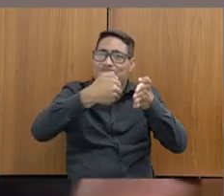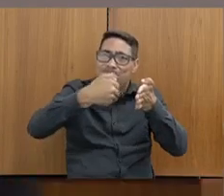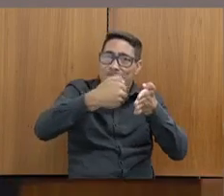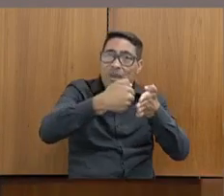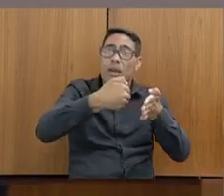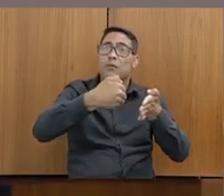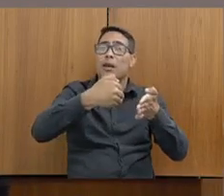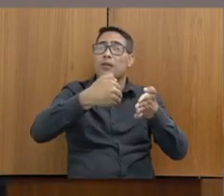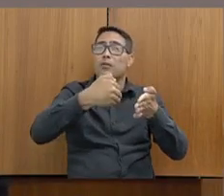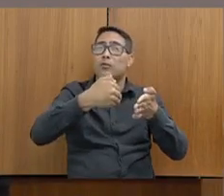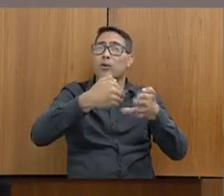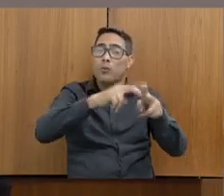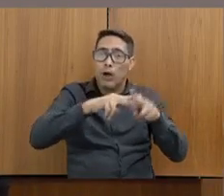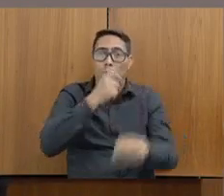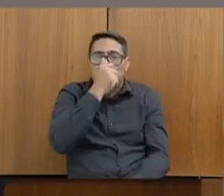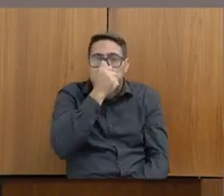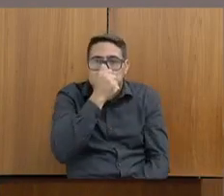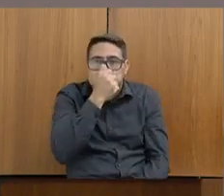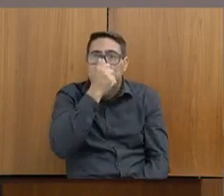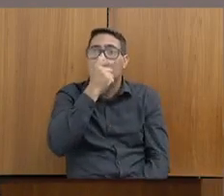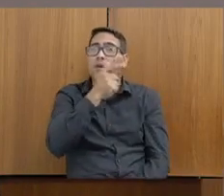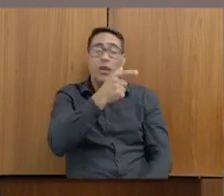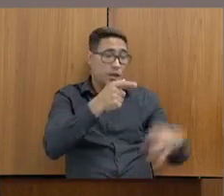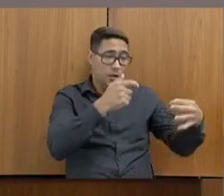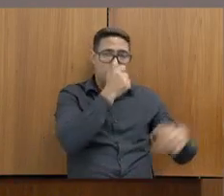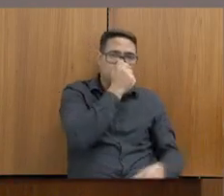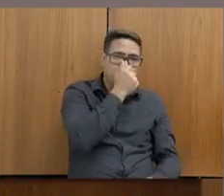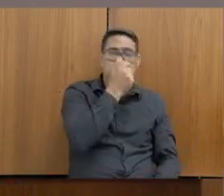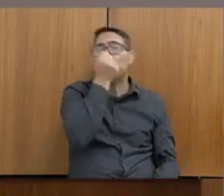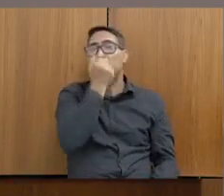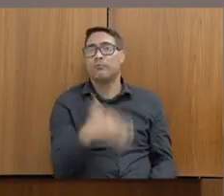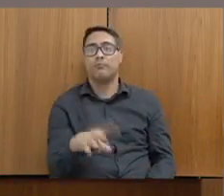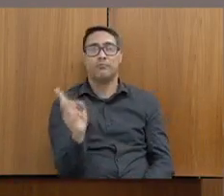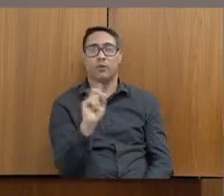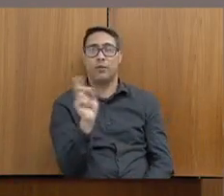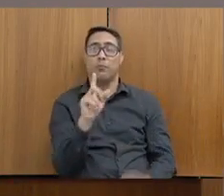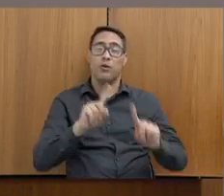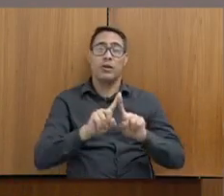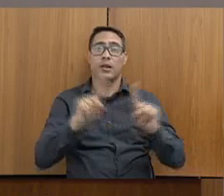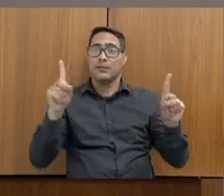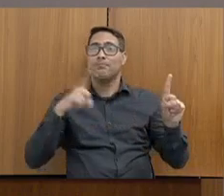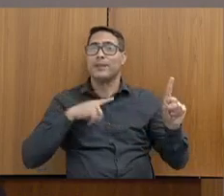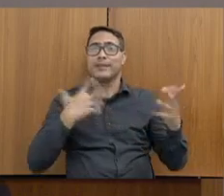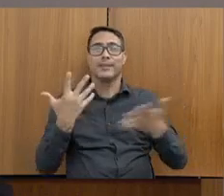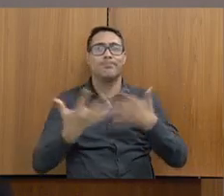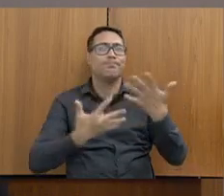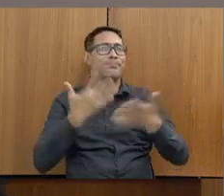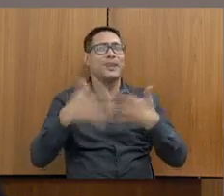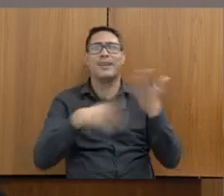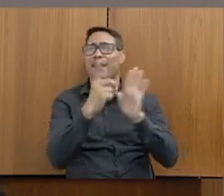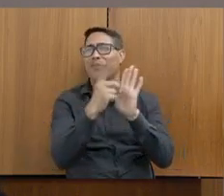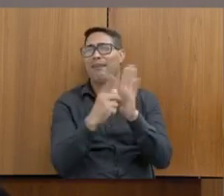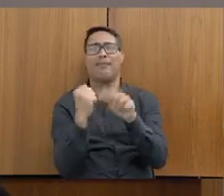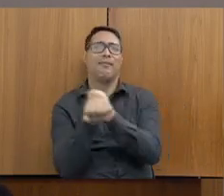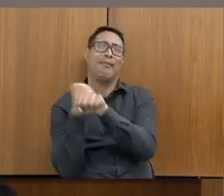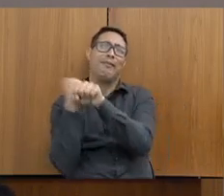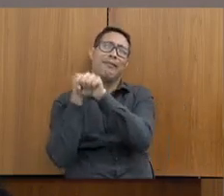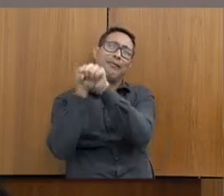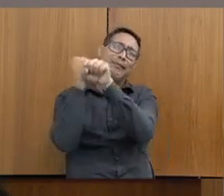em termos de supernotação. Não é ideal a supernotação, mas é com aquilo que a gente lida já há décadas no sistema prisional.